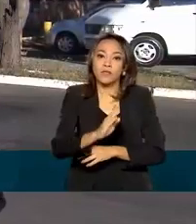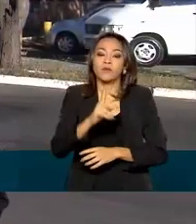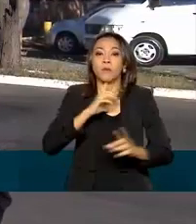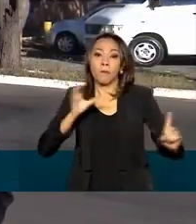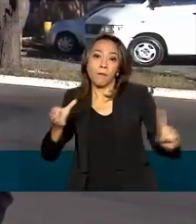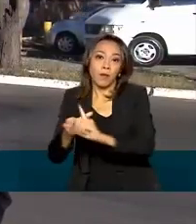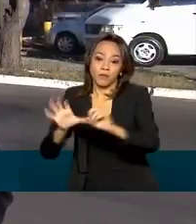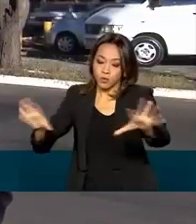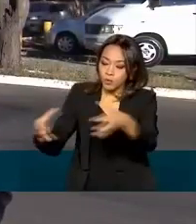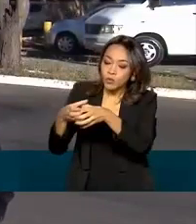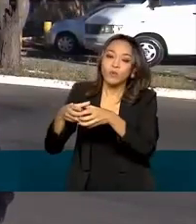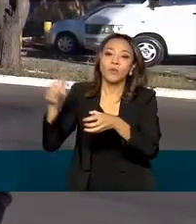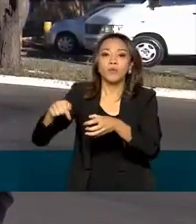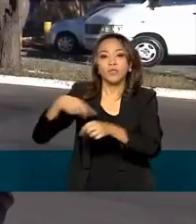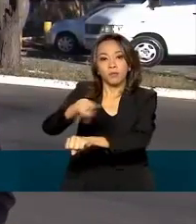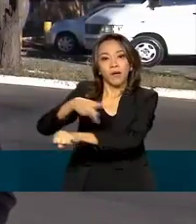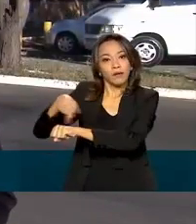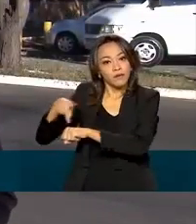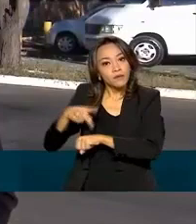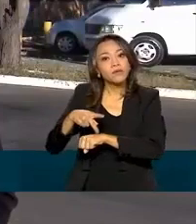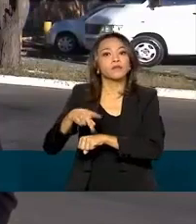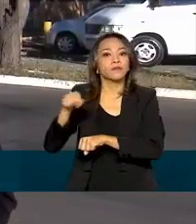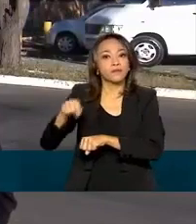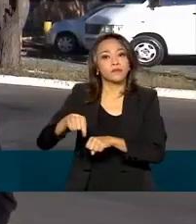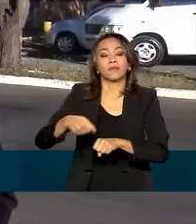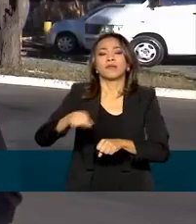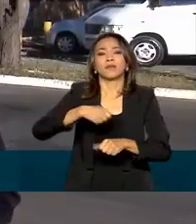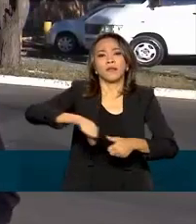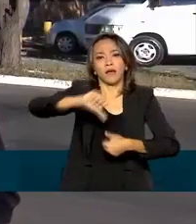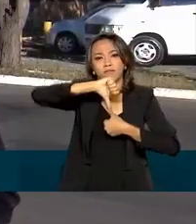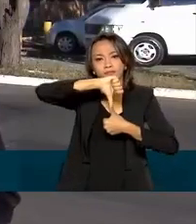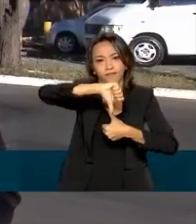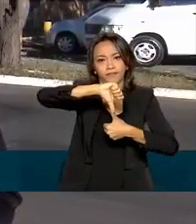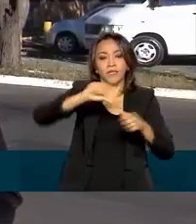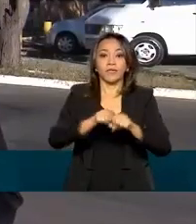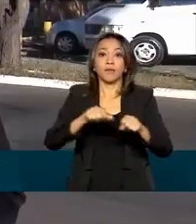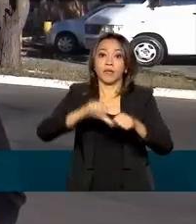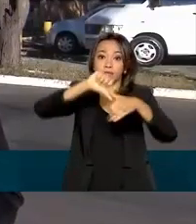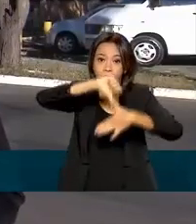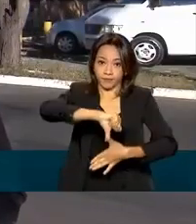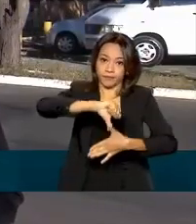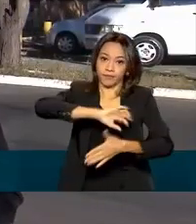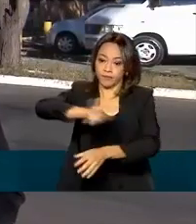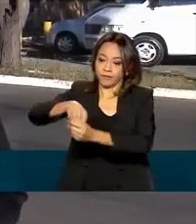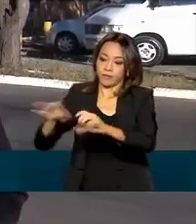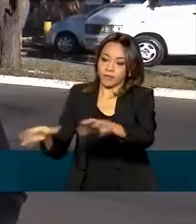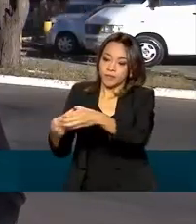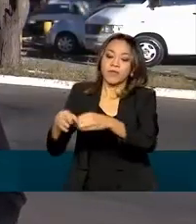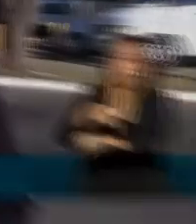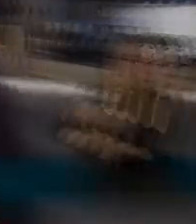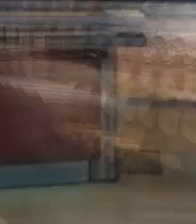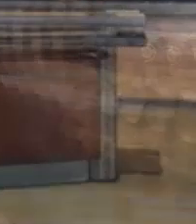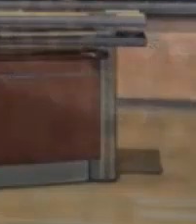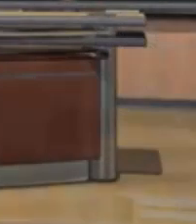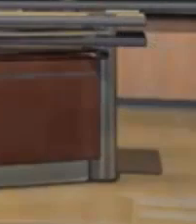grupo que foi escolhido para receber essas doses, um grupo formado por países da América Central e também da América do Sul. Então, mais seis milhões de doses